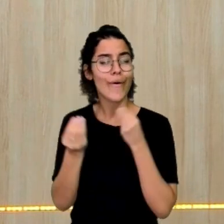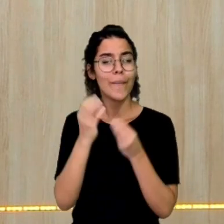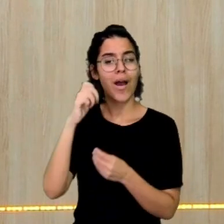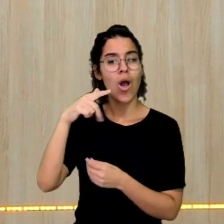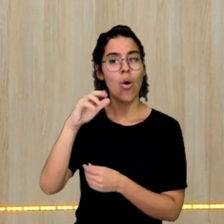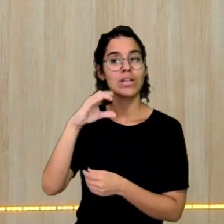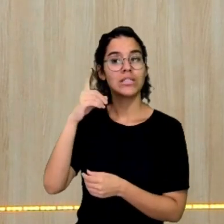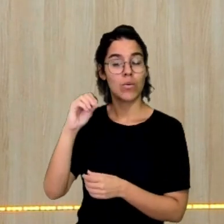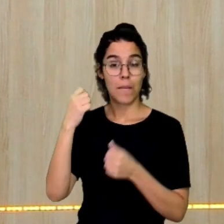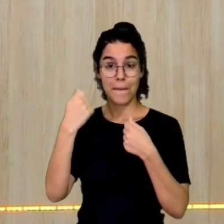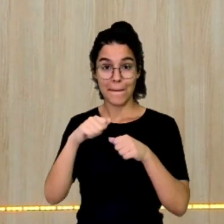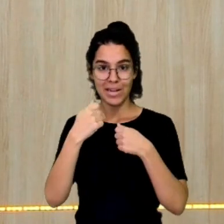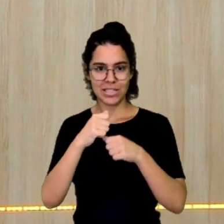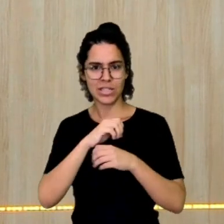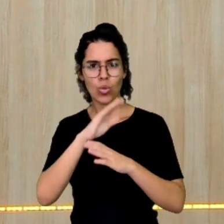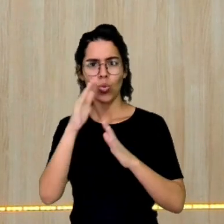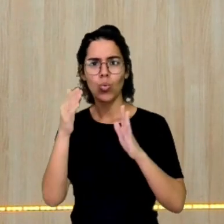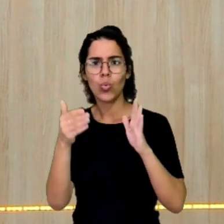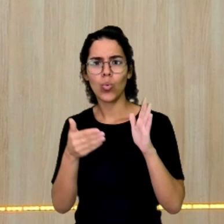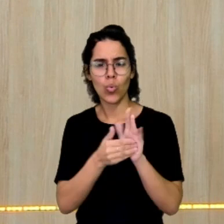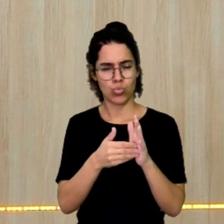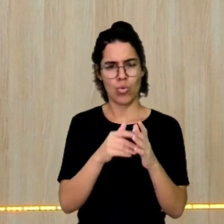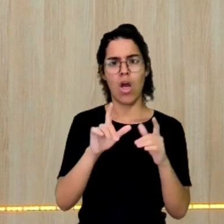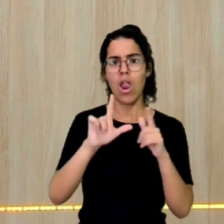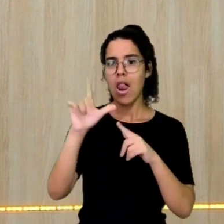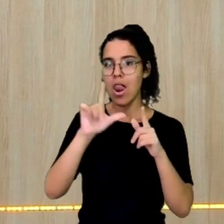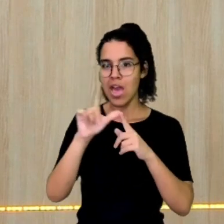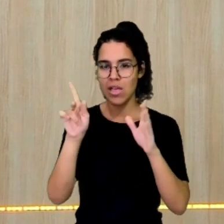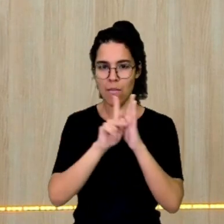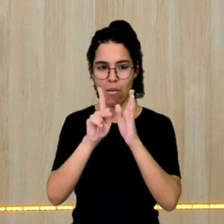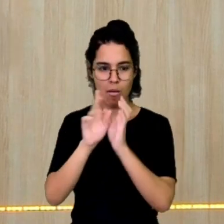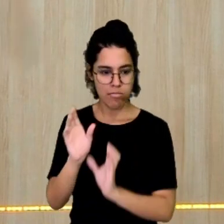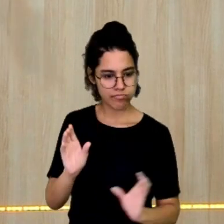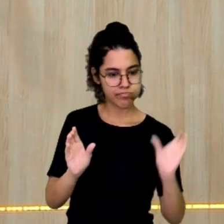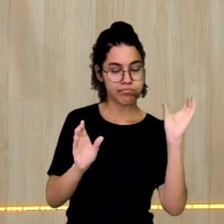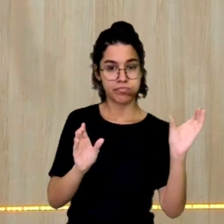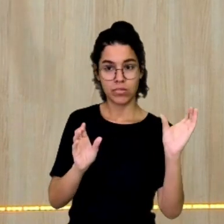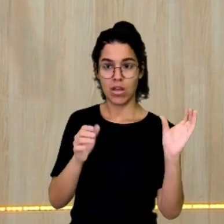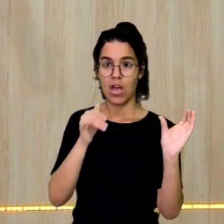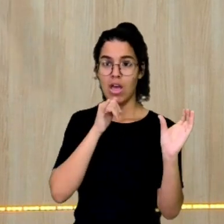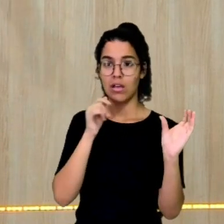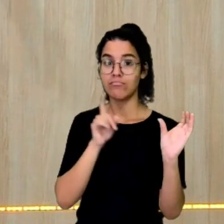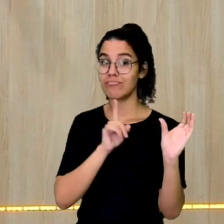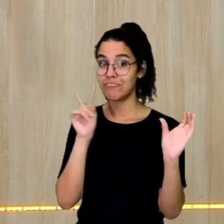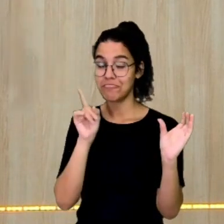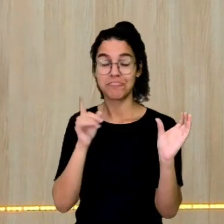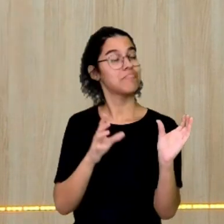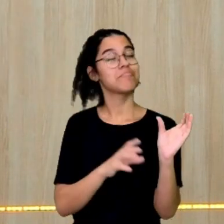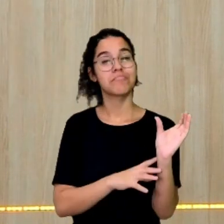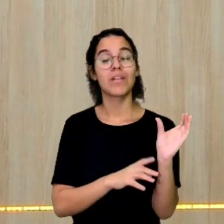que passar tudo que tem letra para um lado da igualdade, no caso aqui desigualdade,